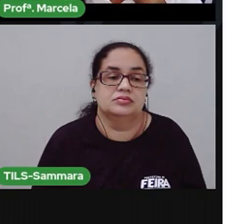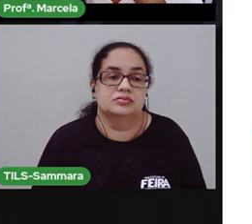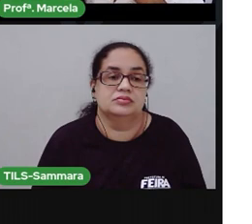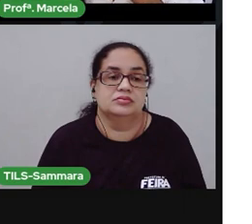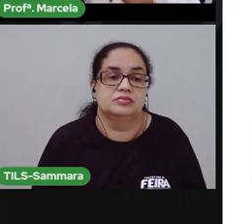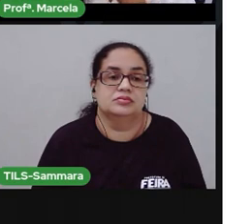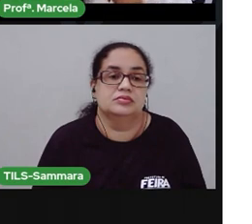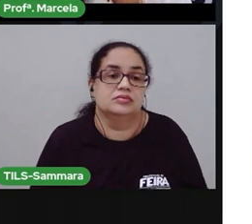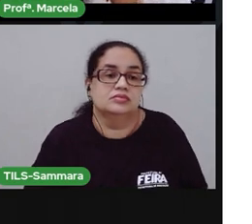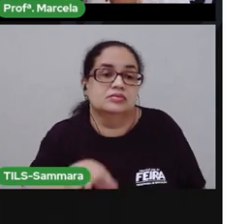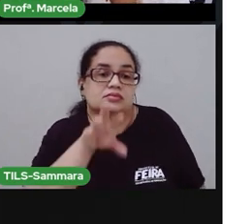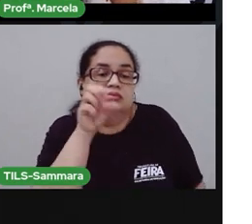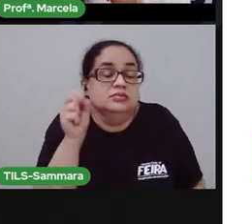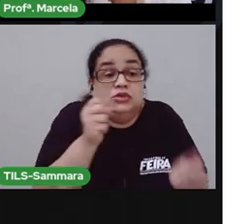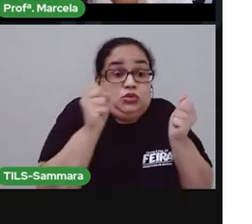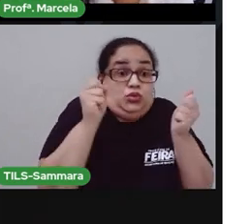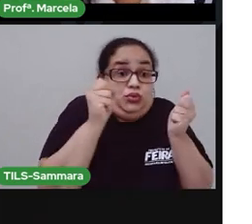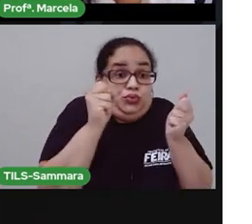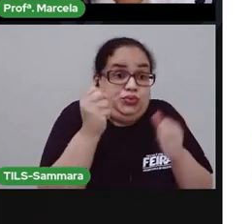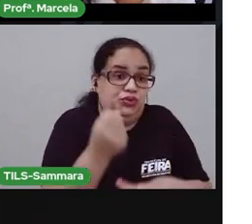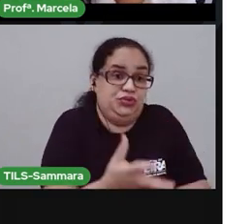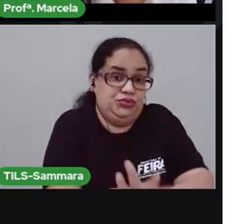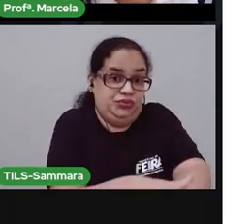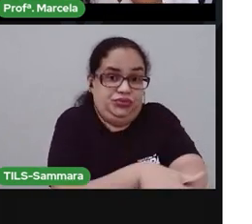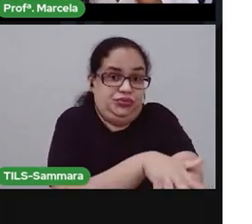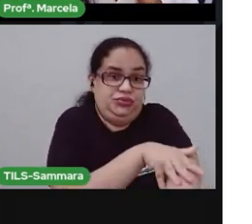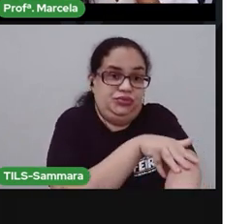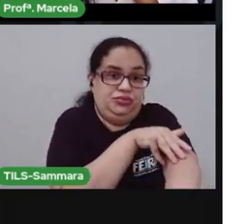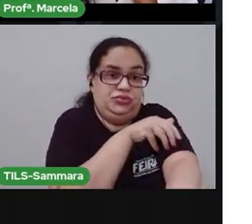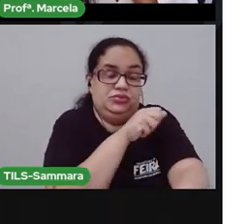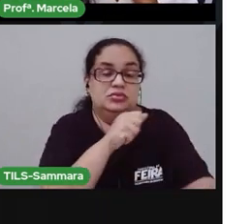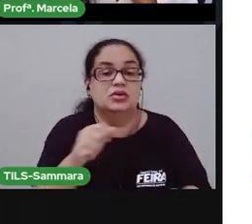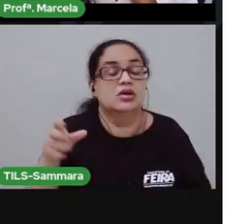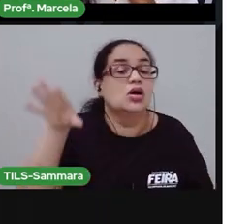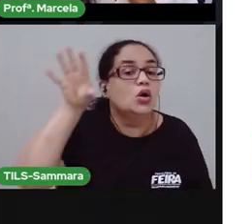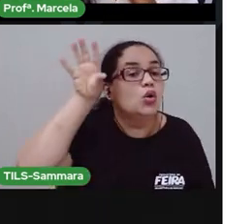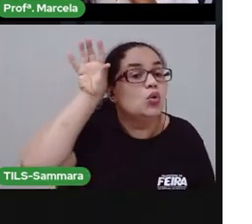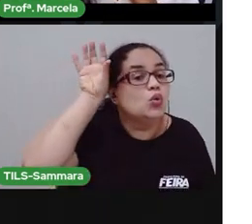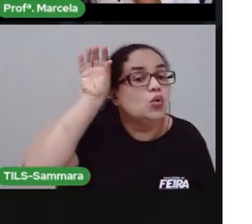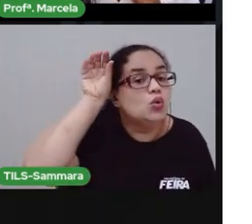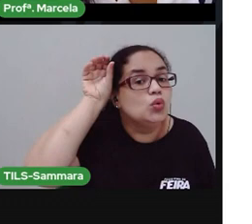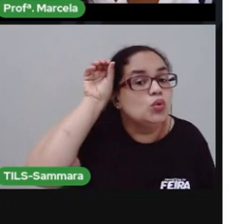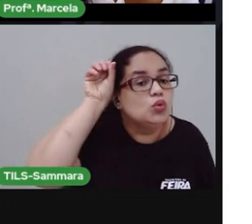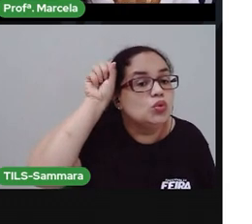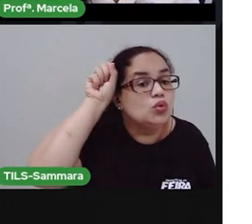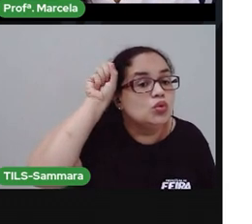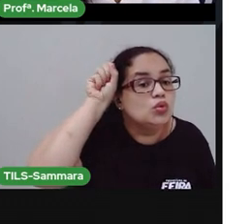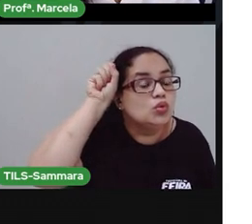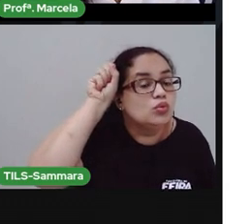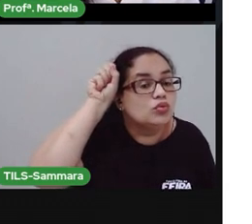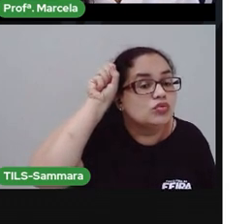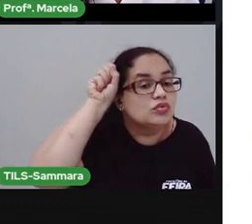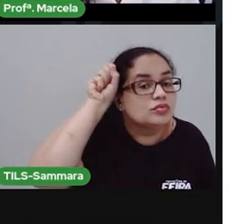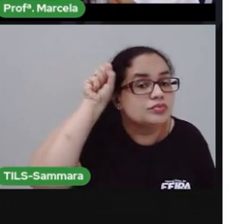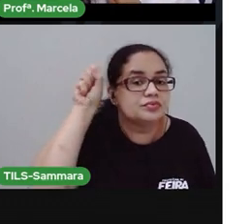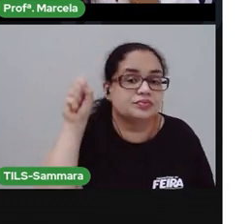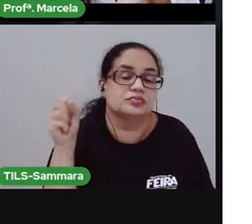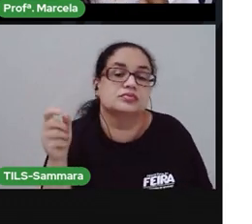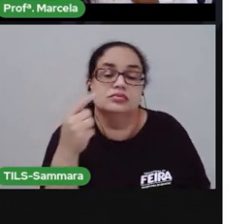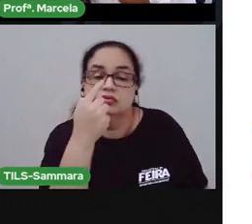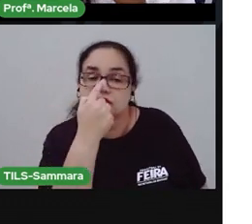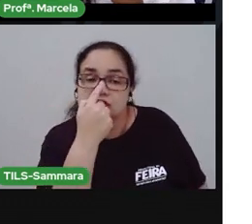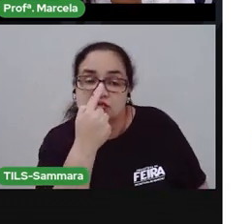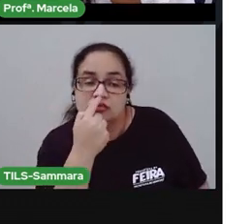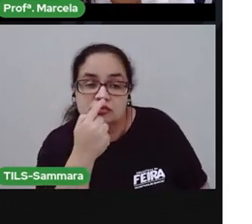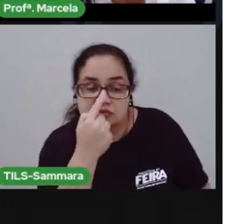A arrepios, por exemplo. A audição, que nos permite ouvir. E